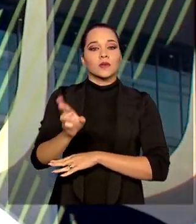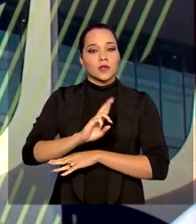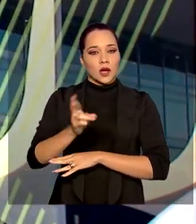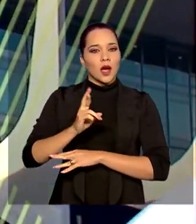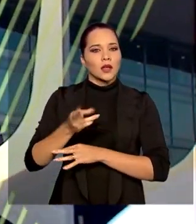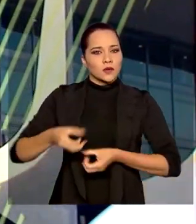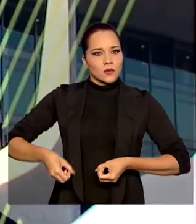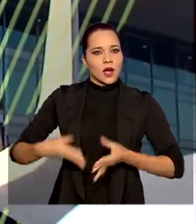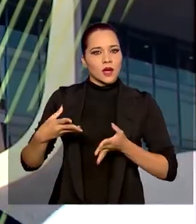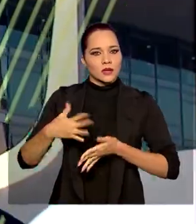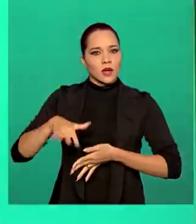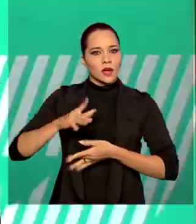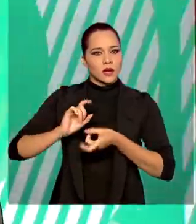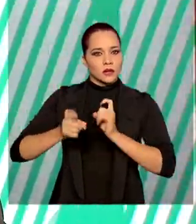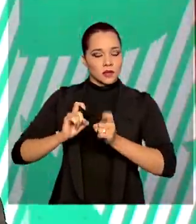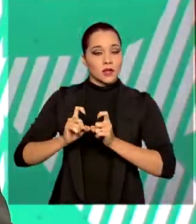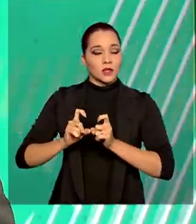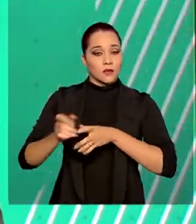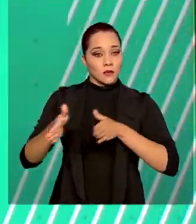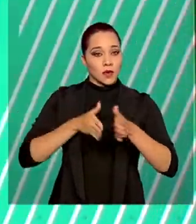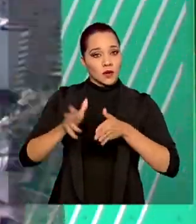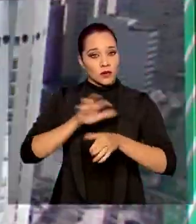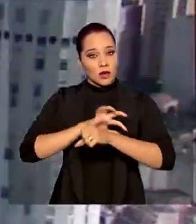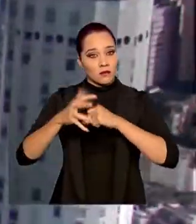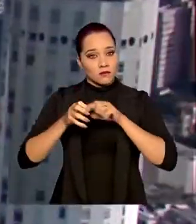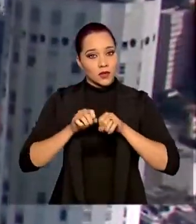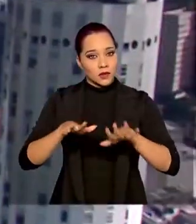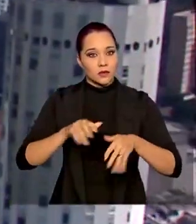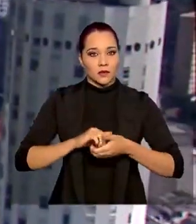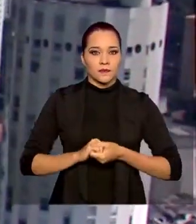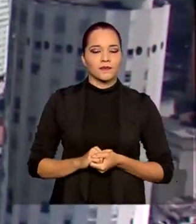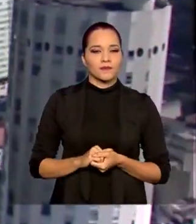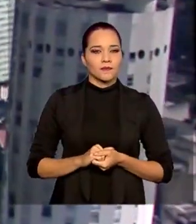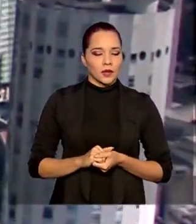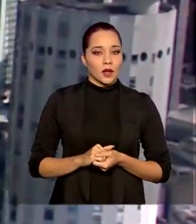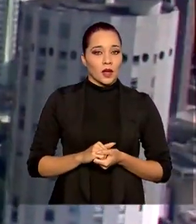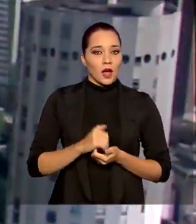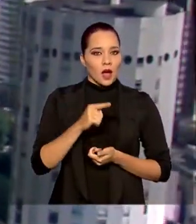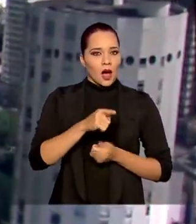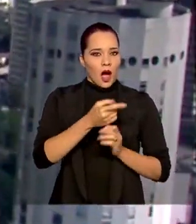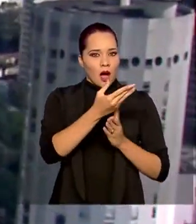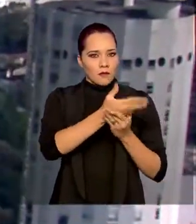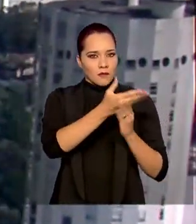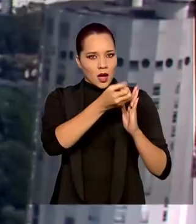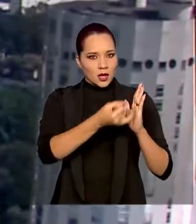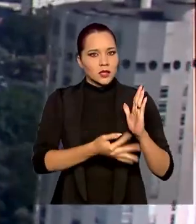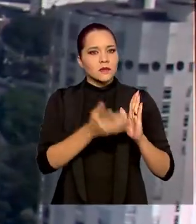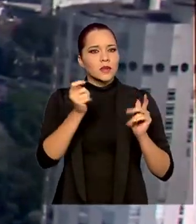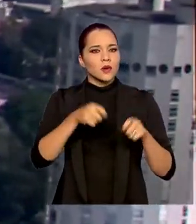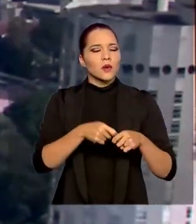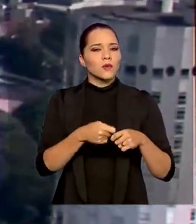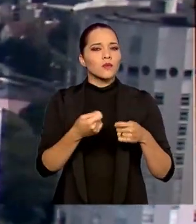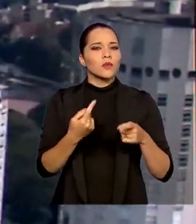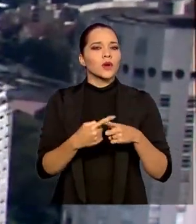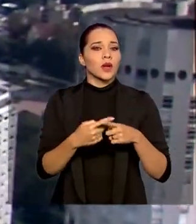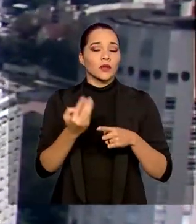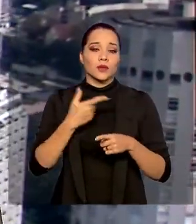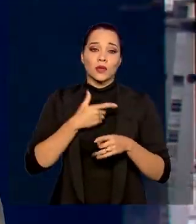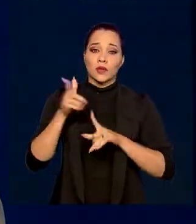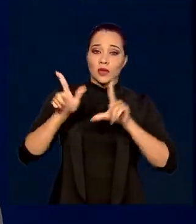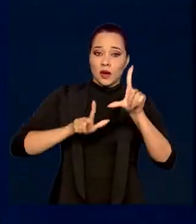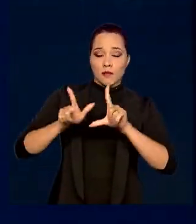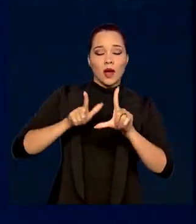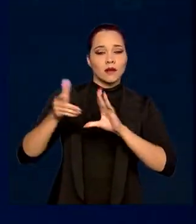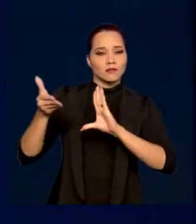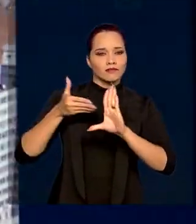com despesas administrativas durante o período da pandemia. Segundo a pasta, isso foi possível por causa do teletrabalho de